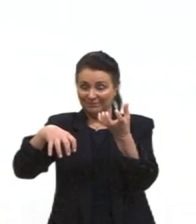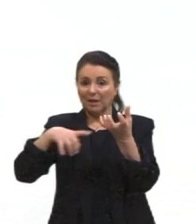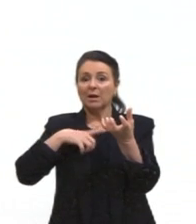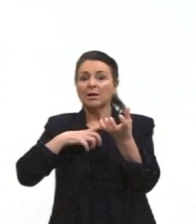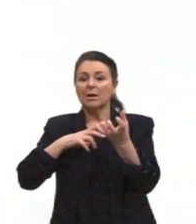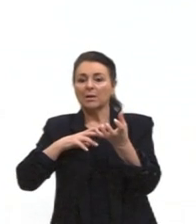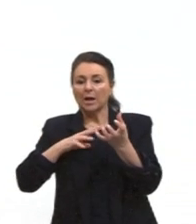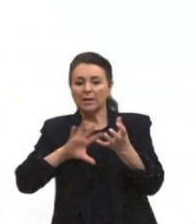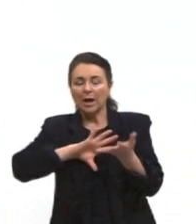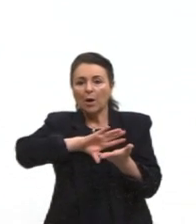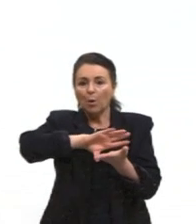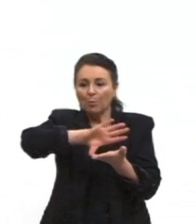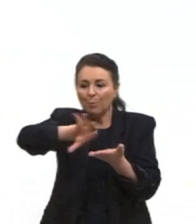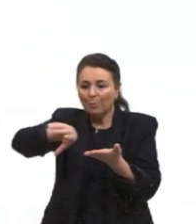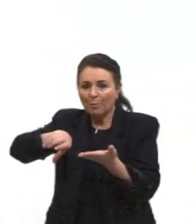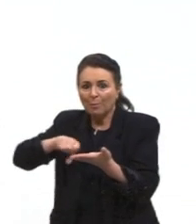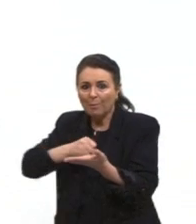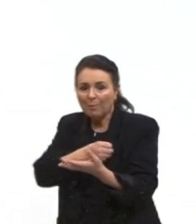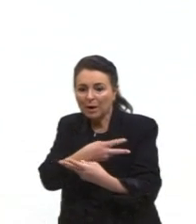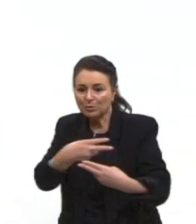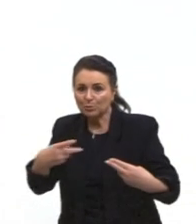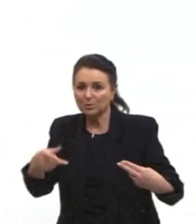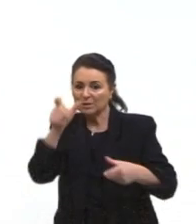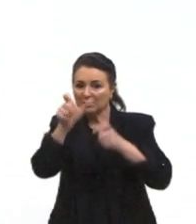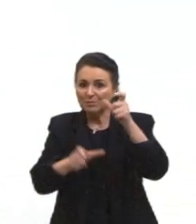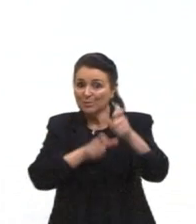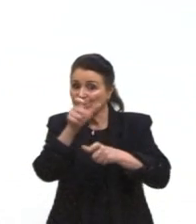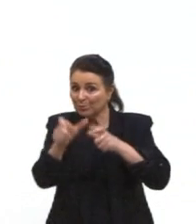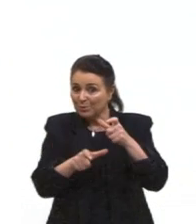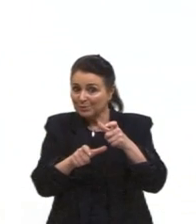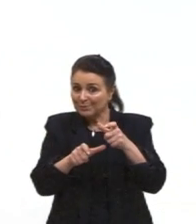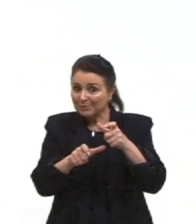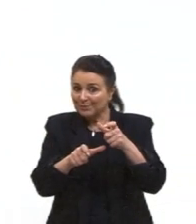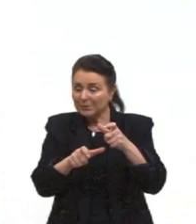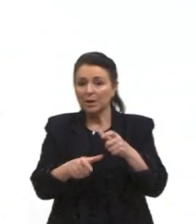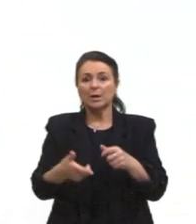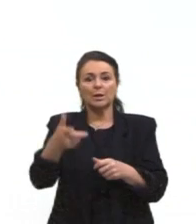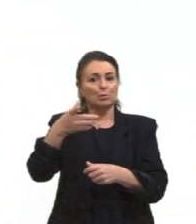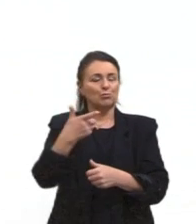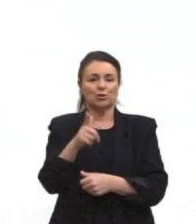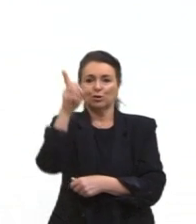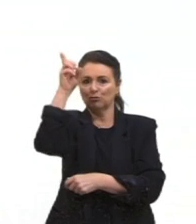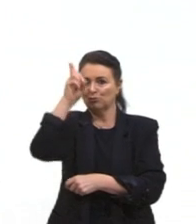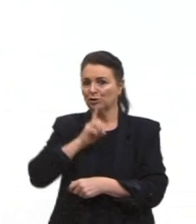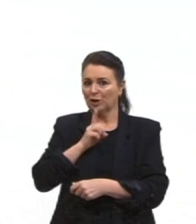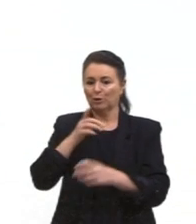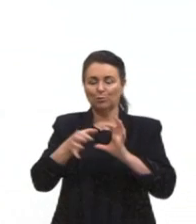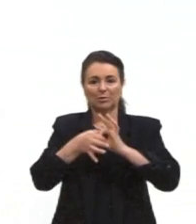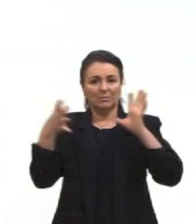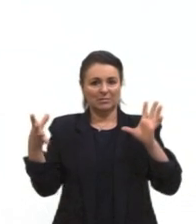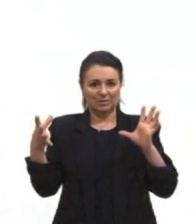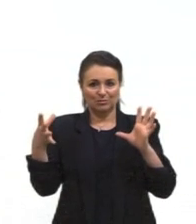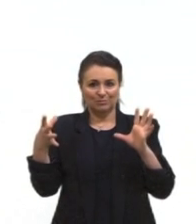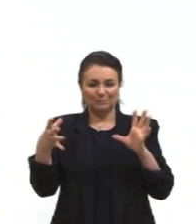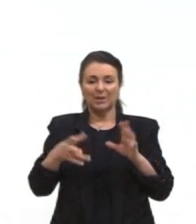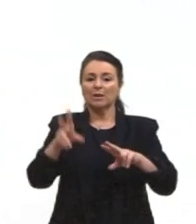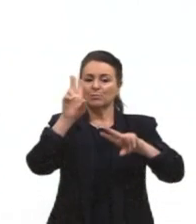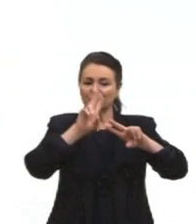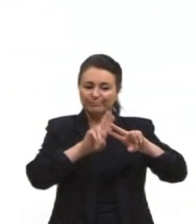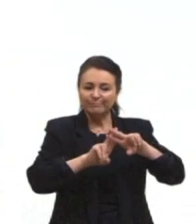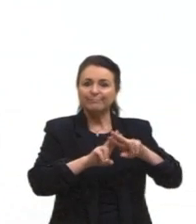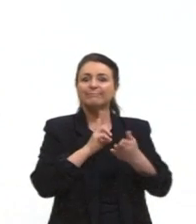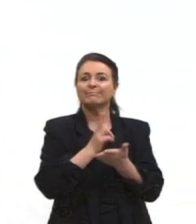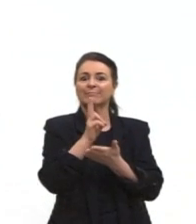os bens das pessoas, e as pessoas não tinham o direito do habeas corpus, de serem liberadas da prisão enquanto elas